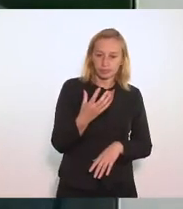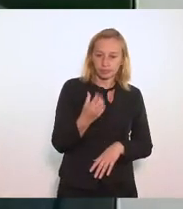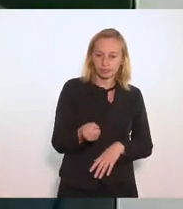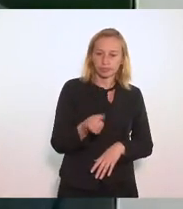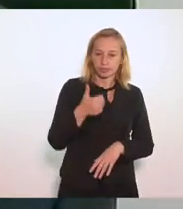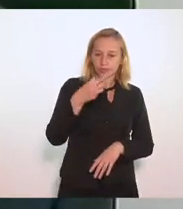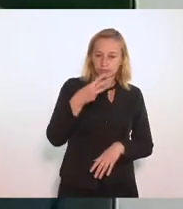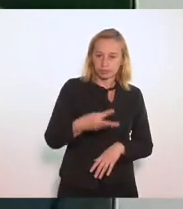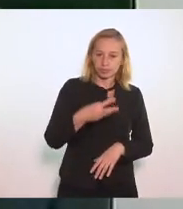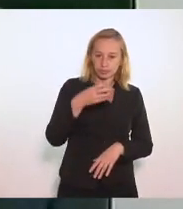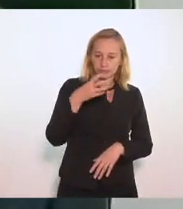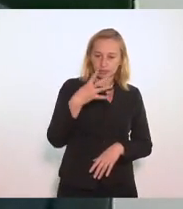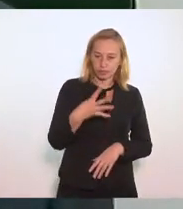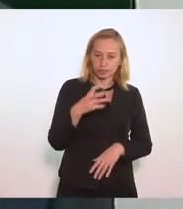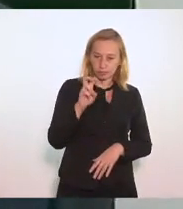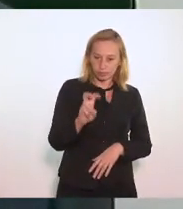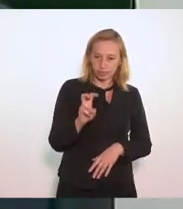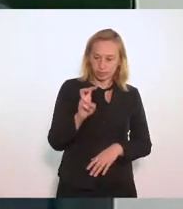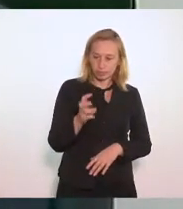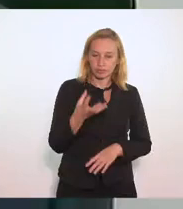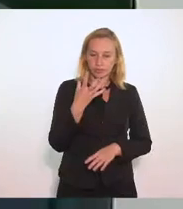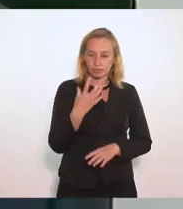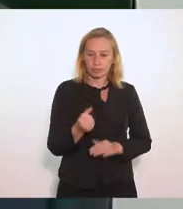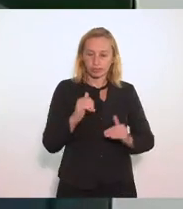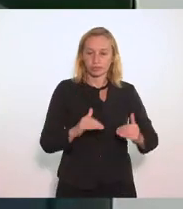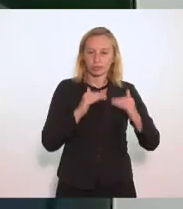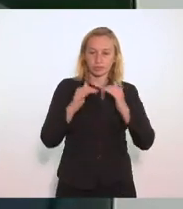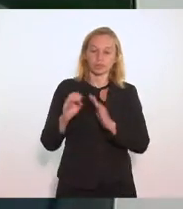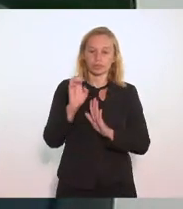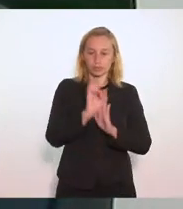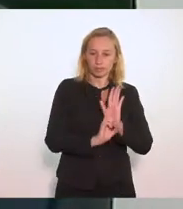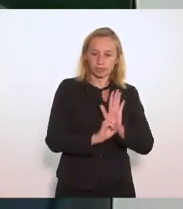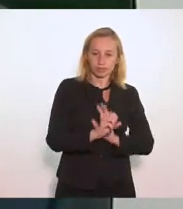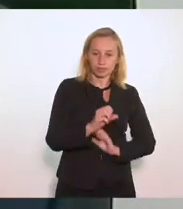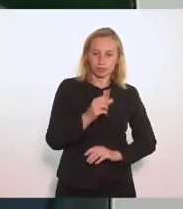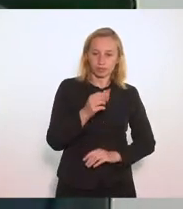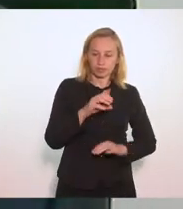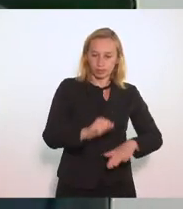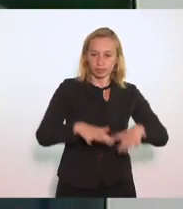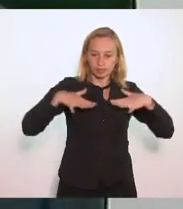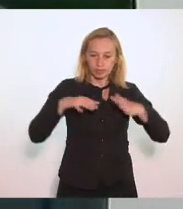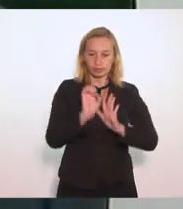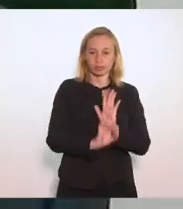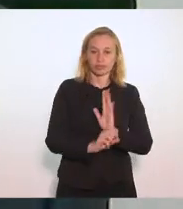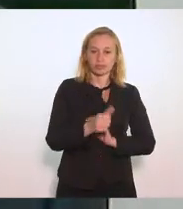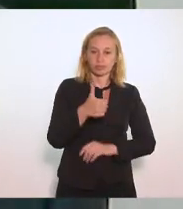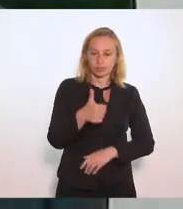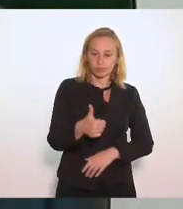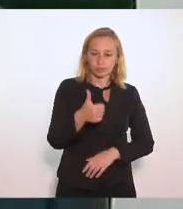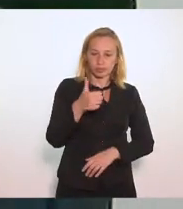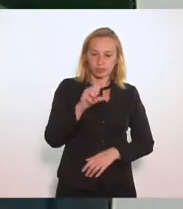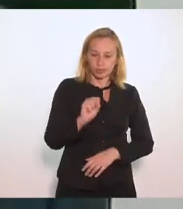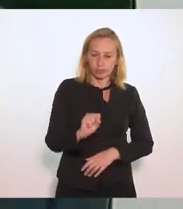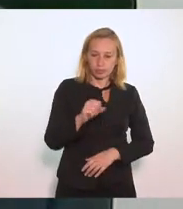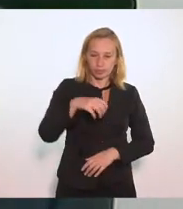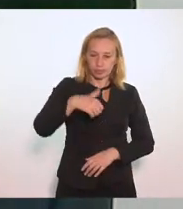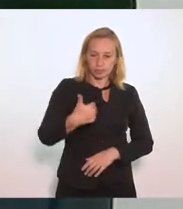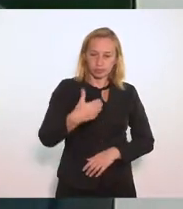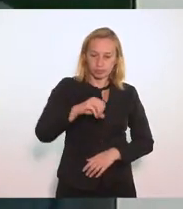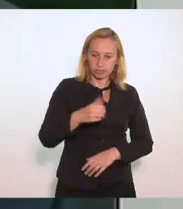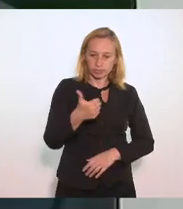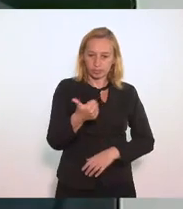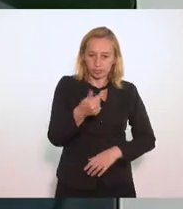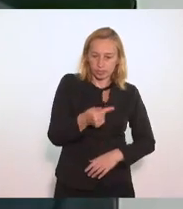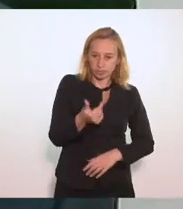Educação 3, 4 e 5 Favorável com sub-emenda continuativa as emendas de plenário 1, 8, 10, 16 e 17